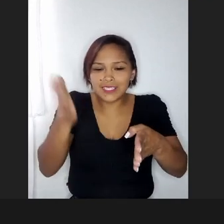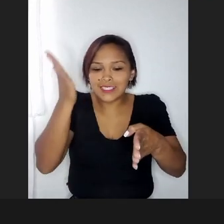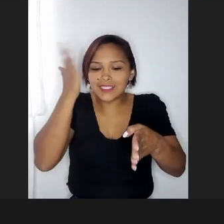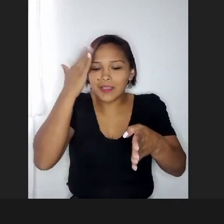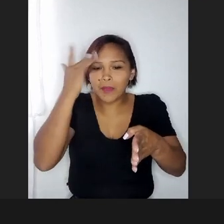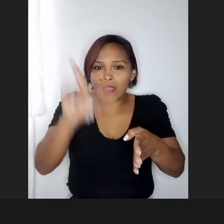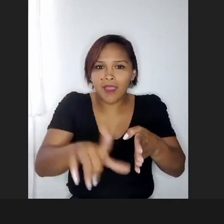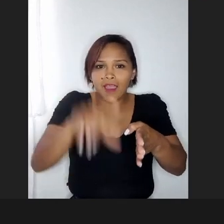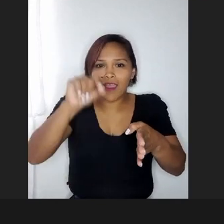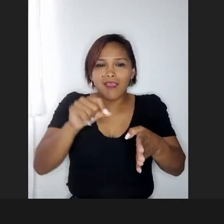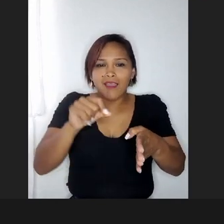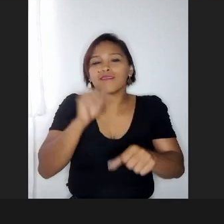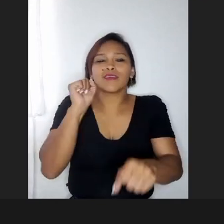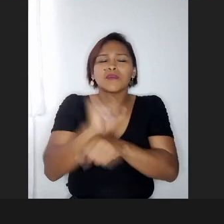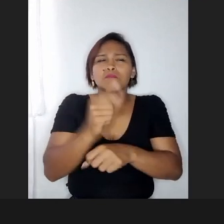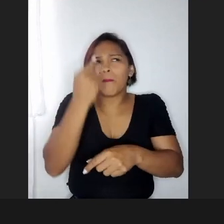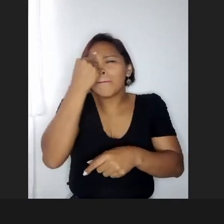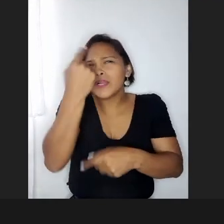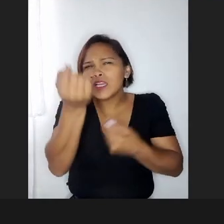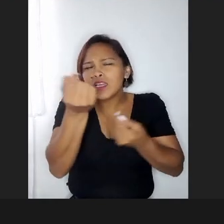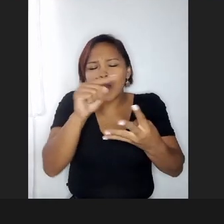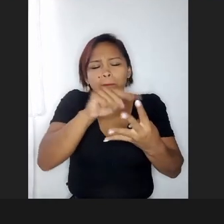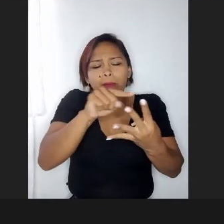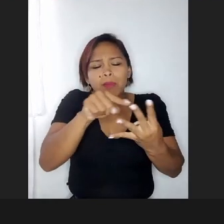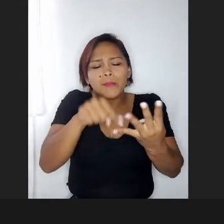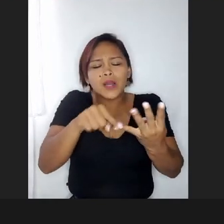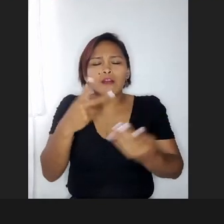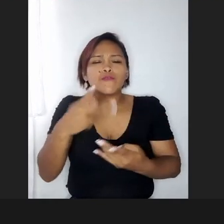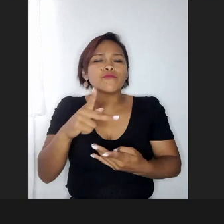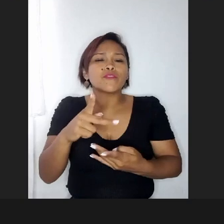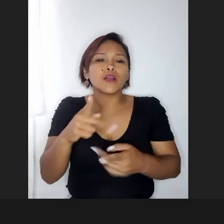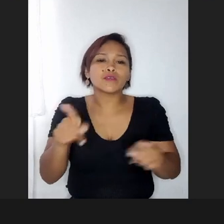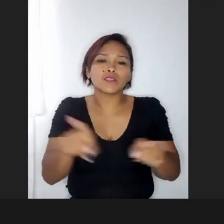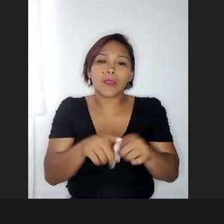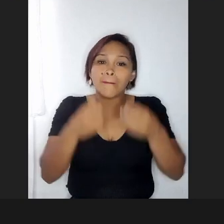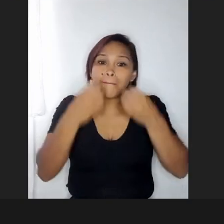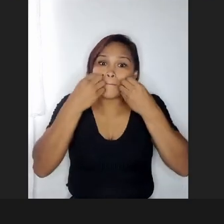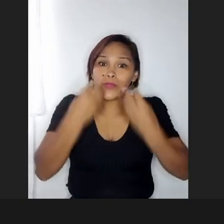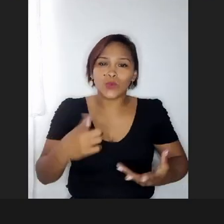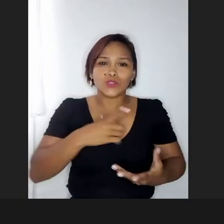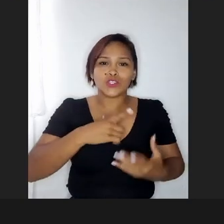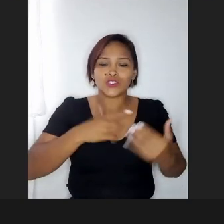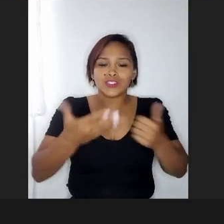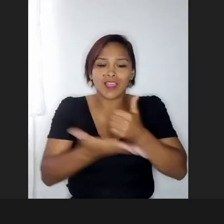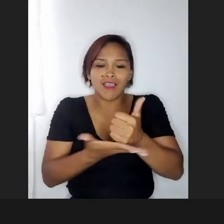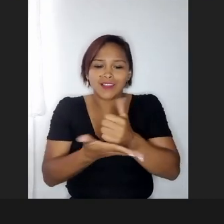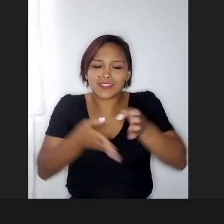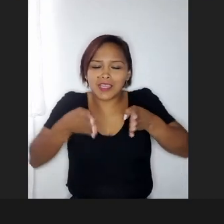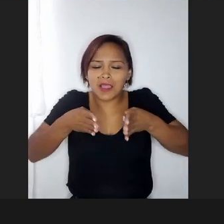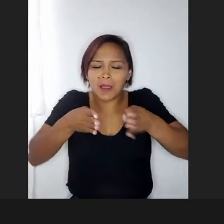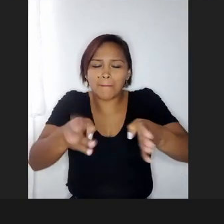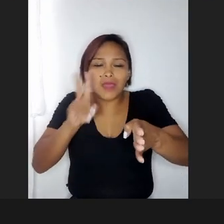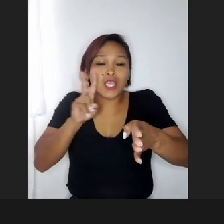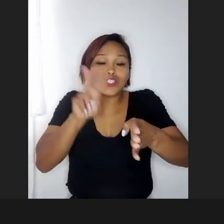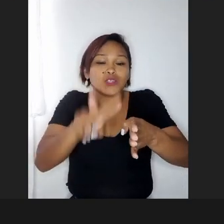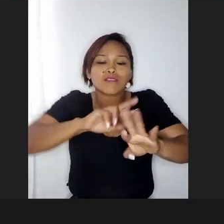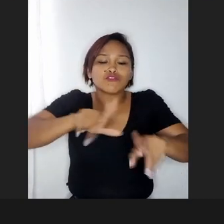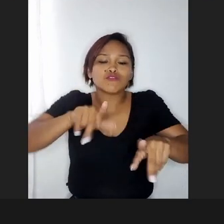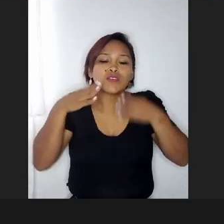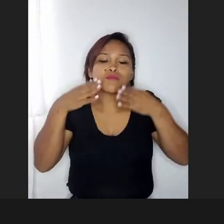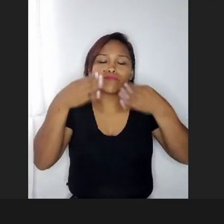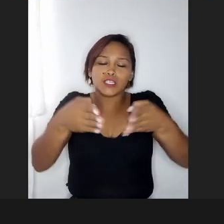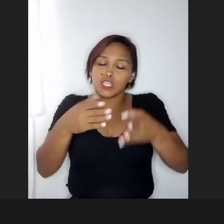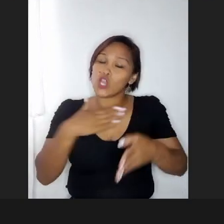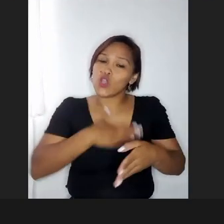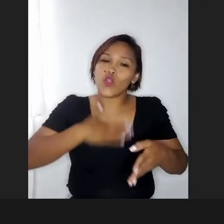eu paro e penso, o que que tá faltando desses quatro, isso é muito bom, só pra gente já ter isso, né, ter esse caminho, ter esse olhar, e eu gosto